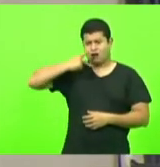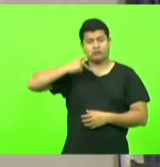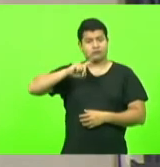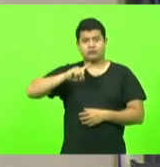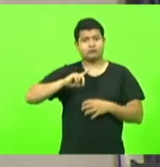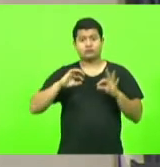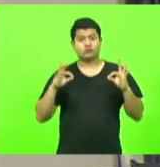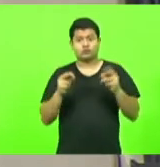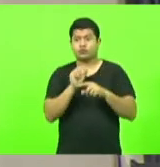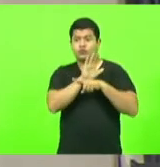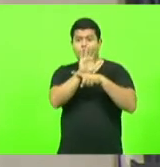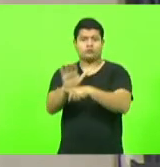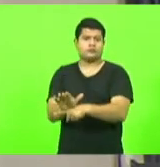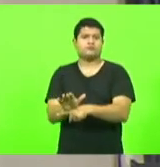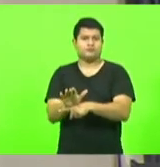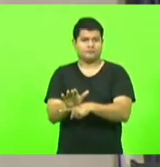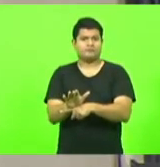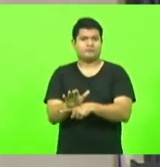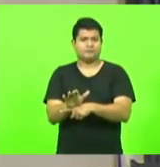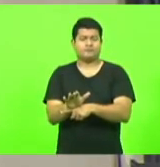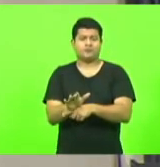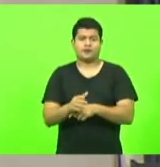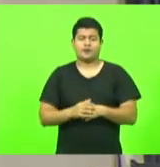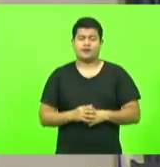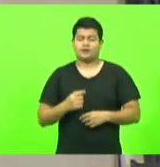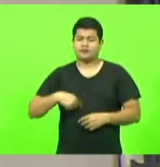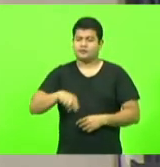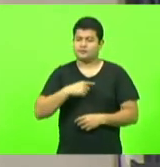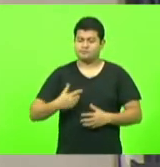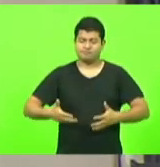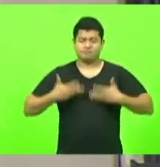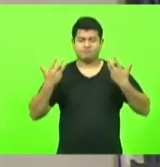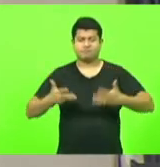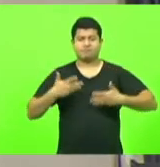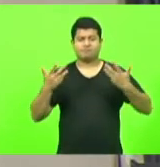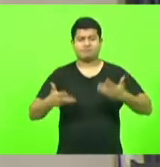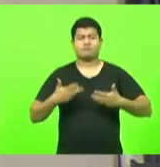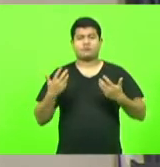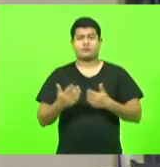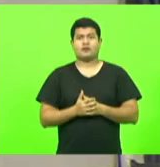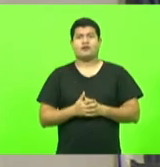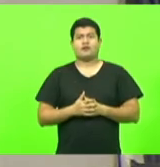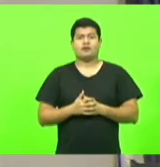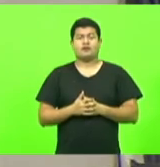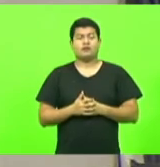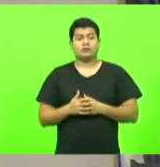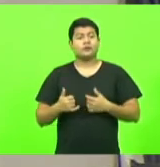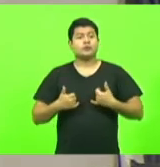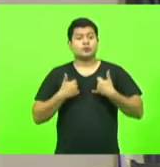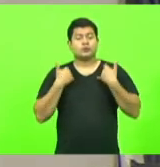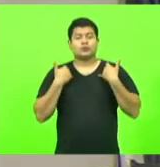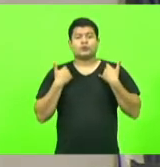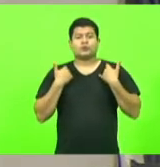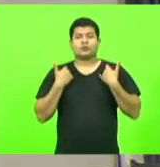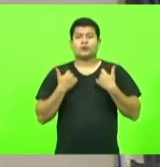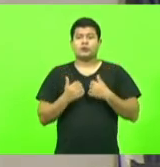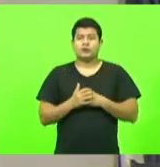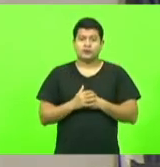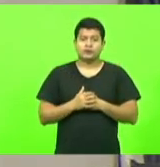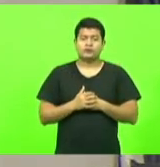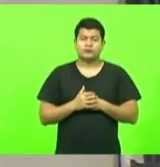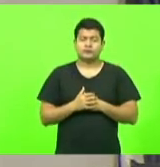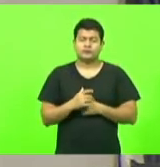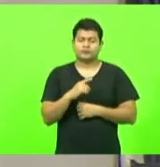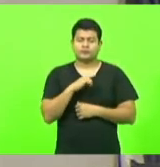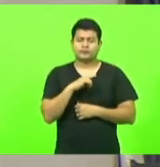é motivo de alegria nós podermos receber vocês aqui motivo de orgulho para todos nós de ter pessoas